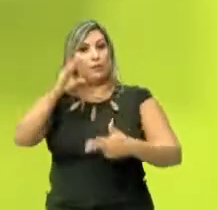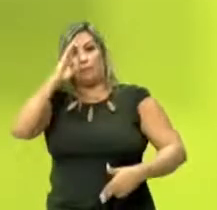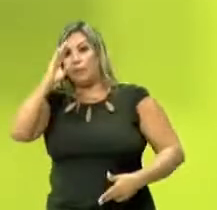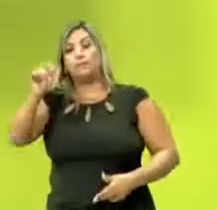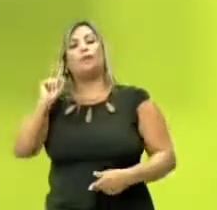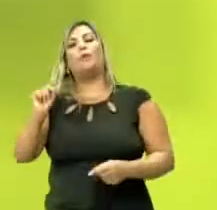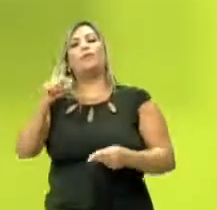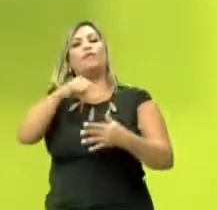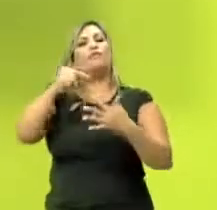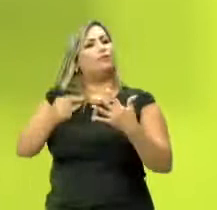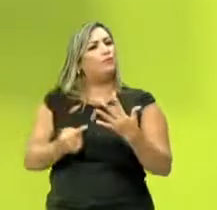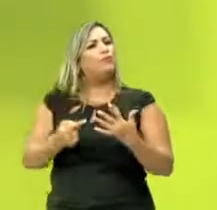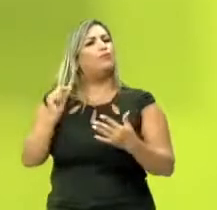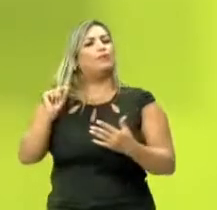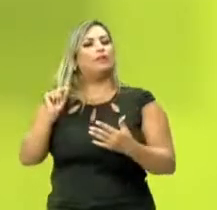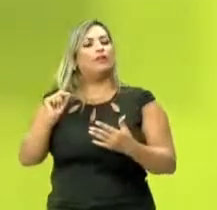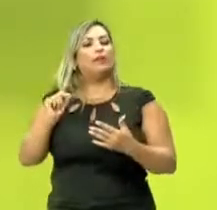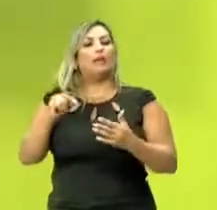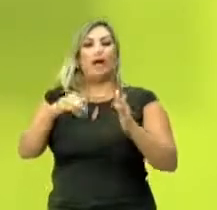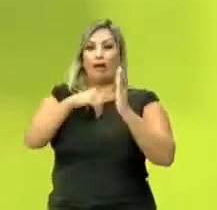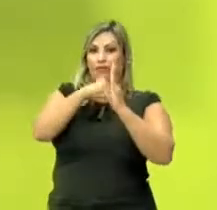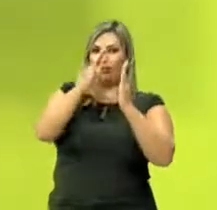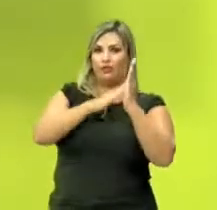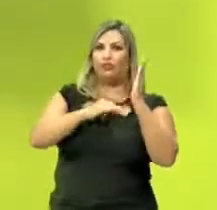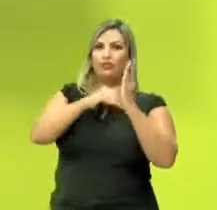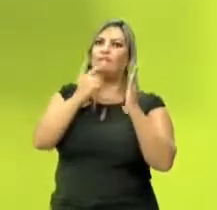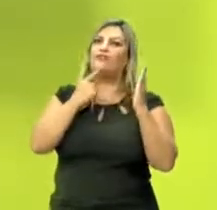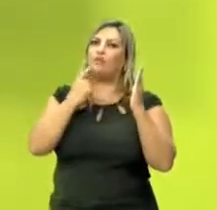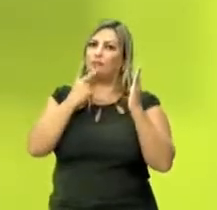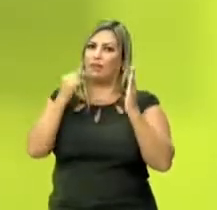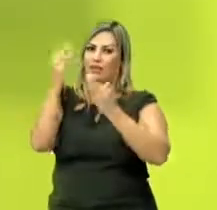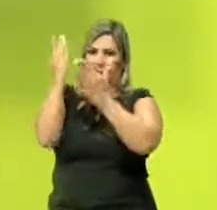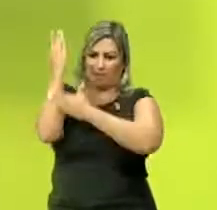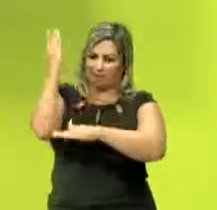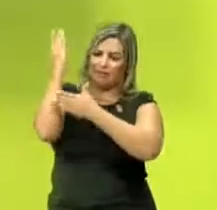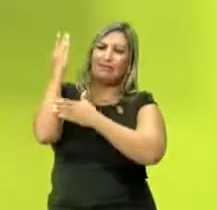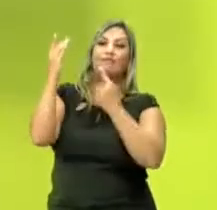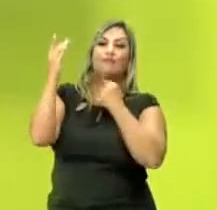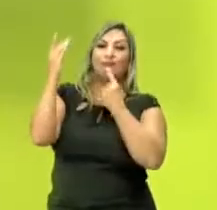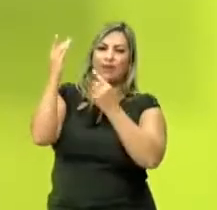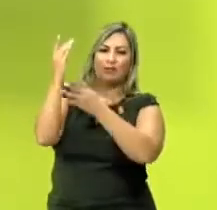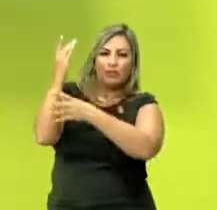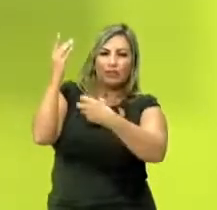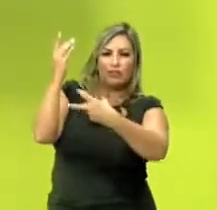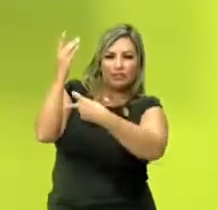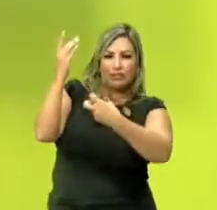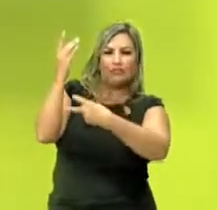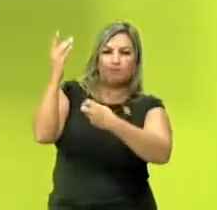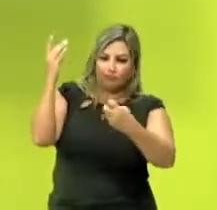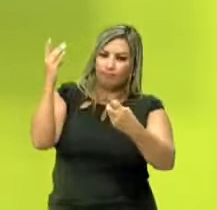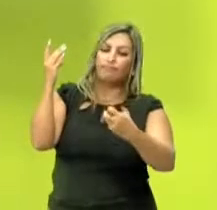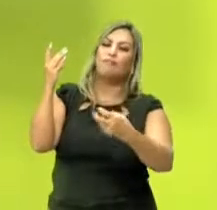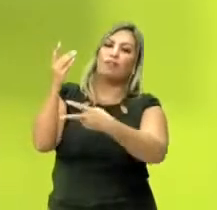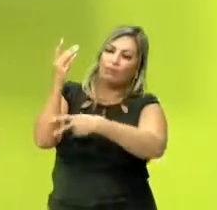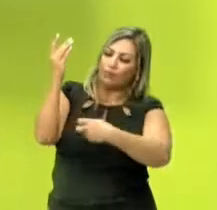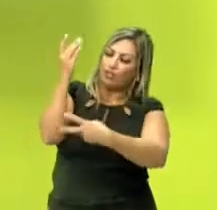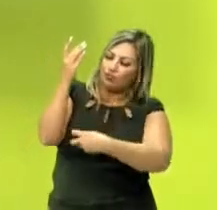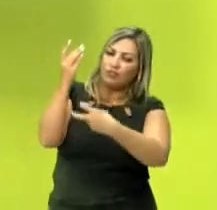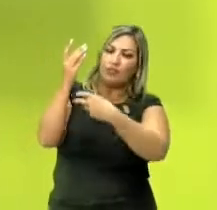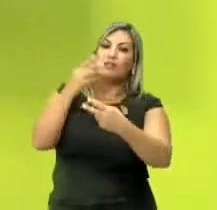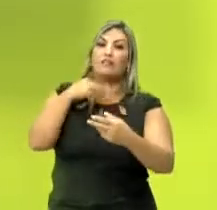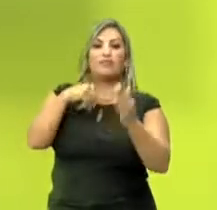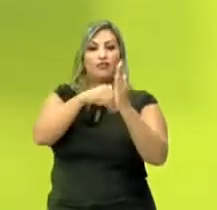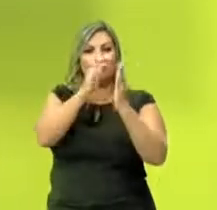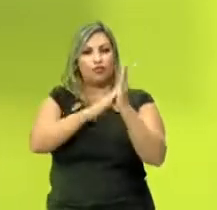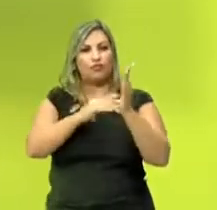fator ali para o comércio, a tinta para tecidos que era produzida, tá? Então, foi sendo retirada ali